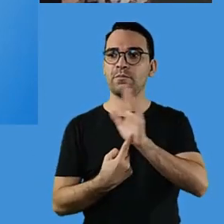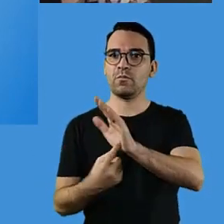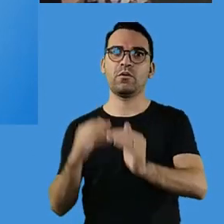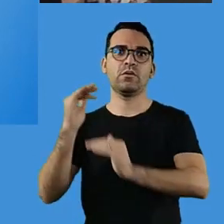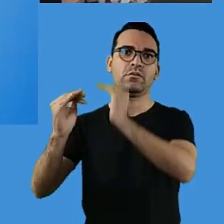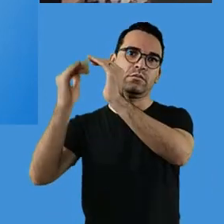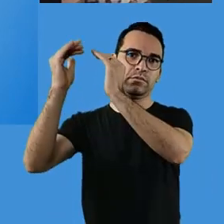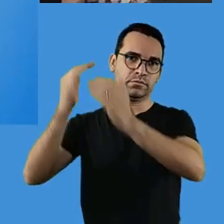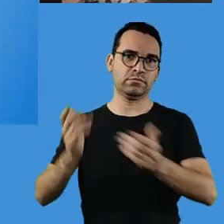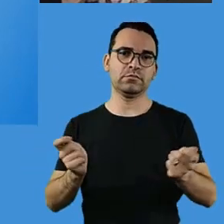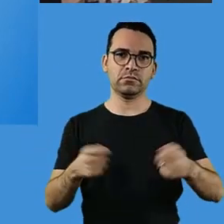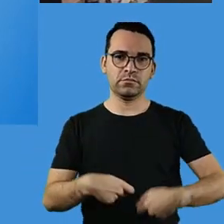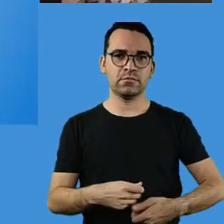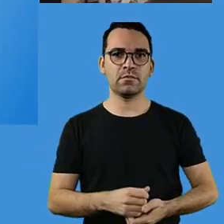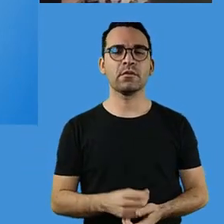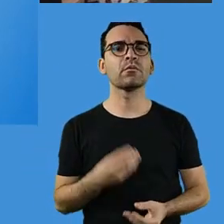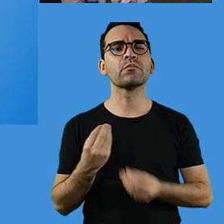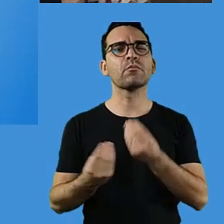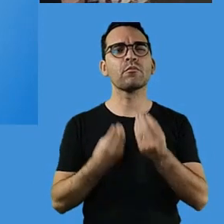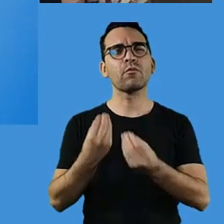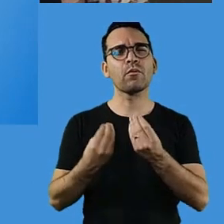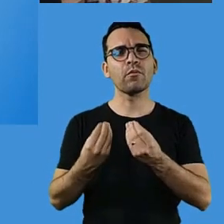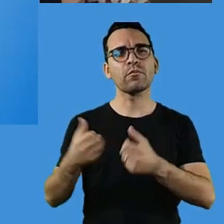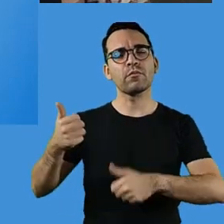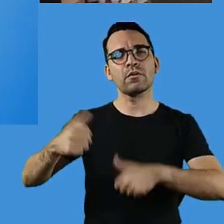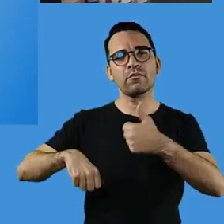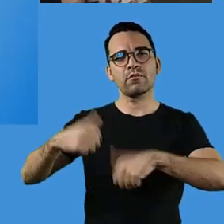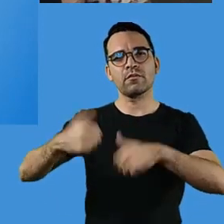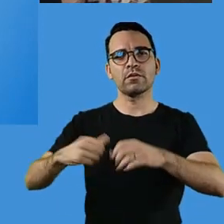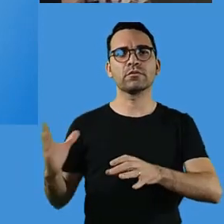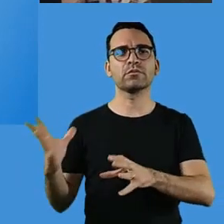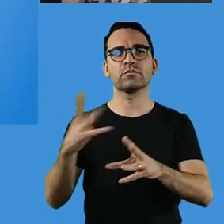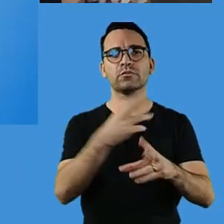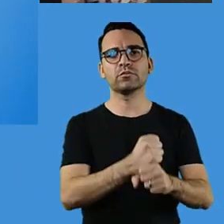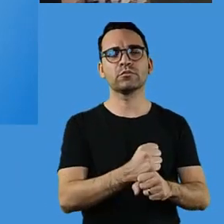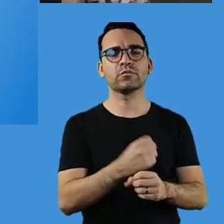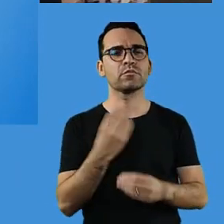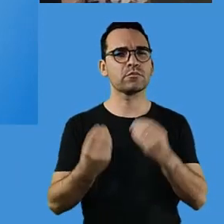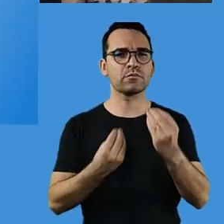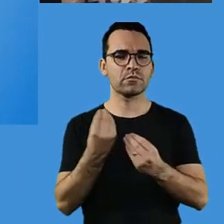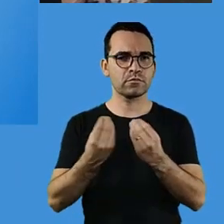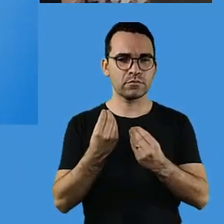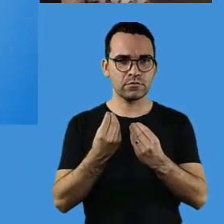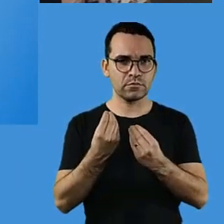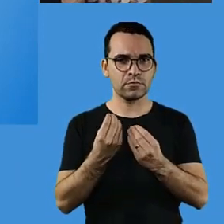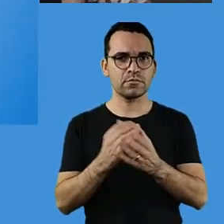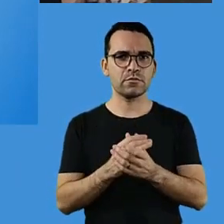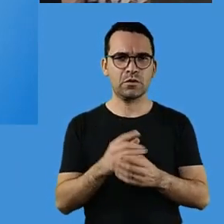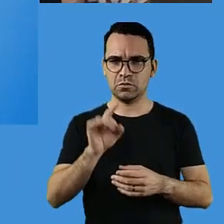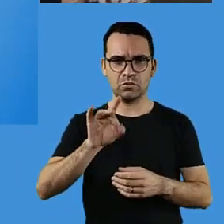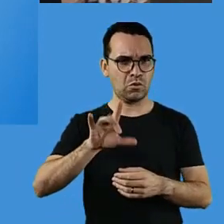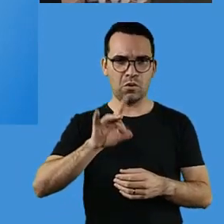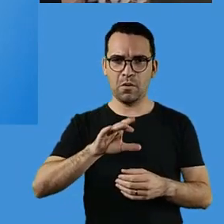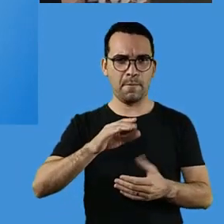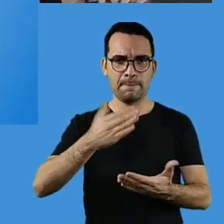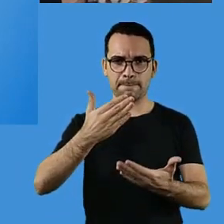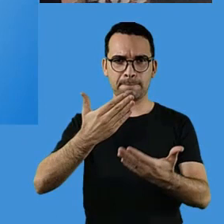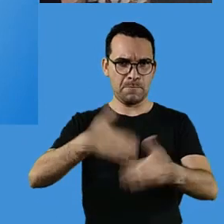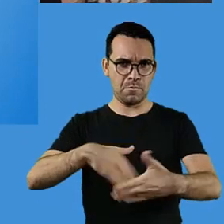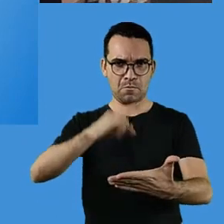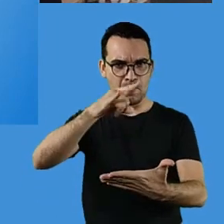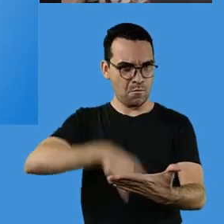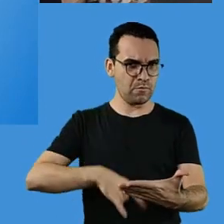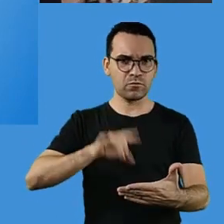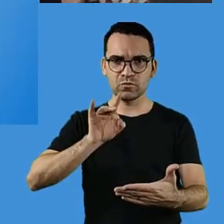progresso do seu aluno. Nós temos várias formas de fazer a avaliação somativa, não apenas, não consiste apenas